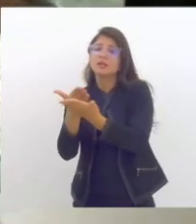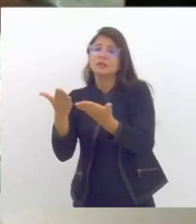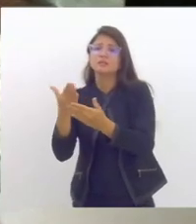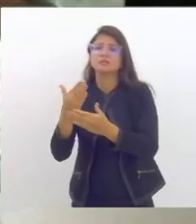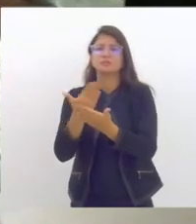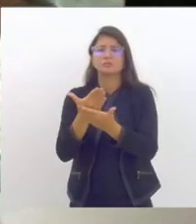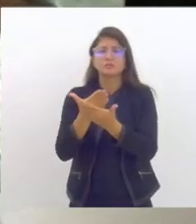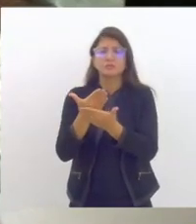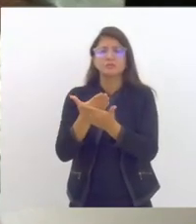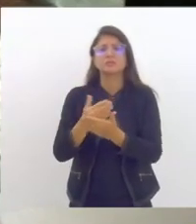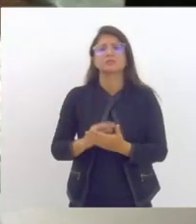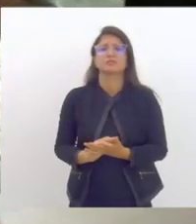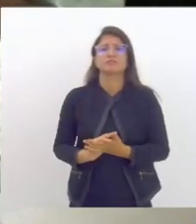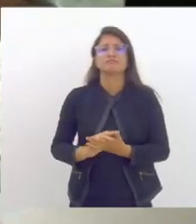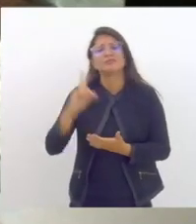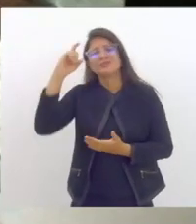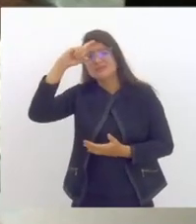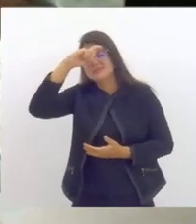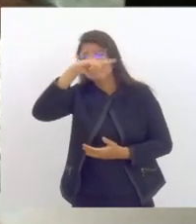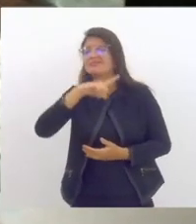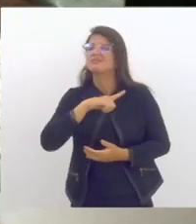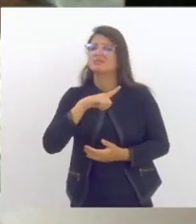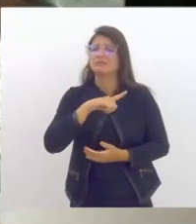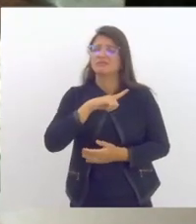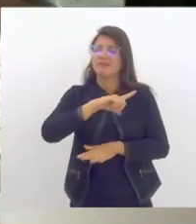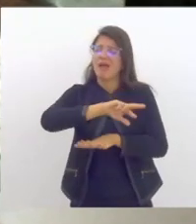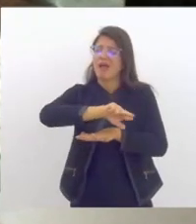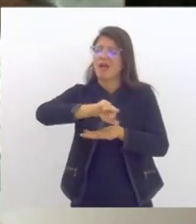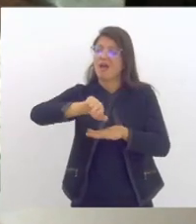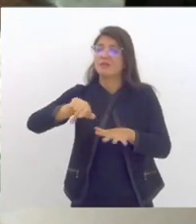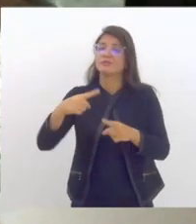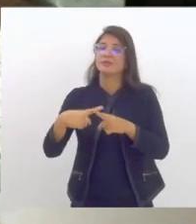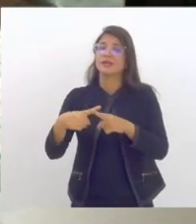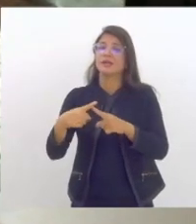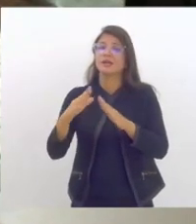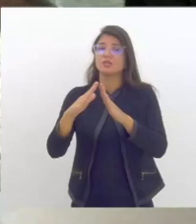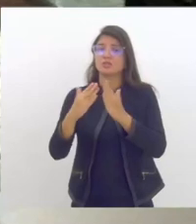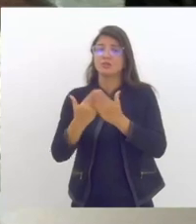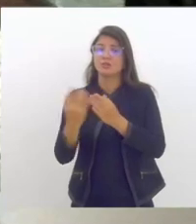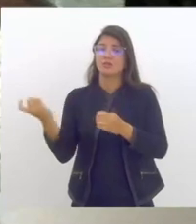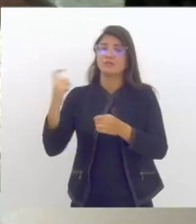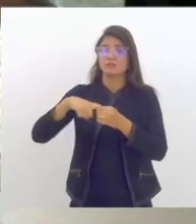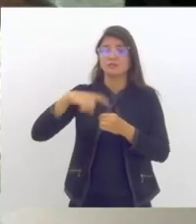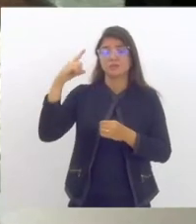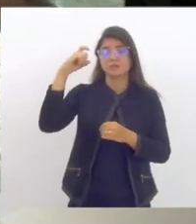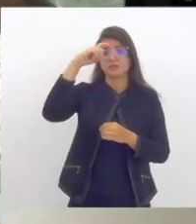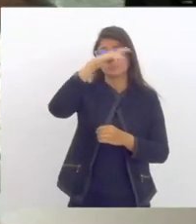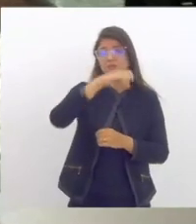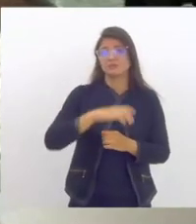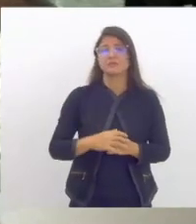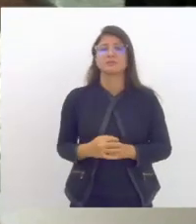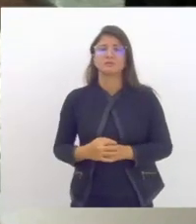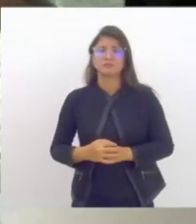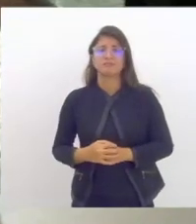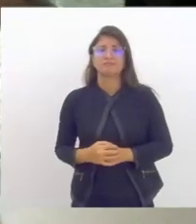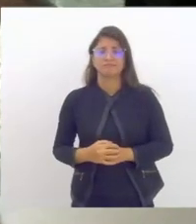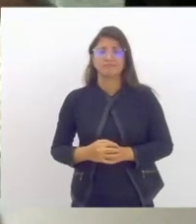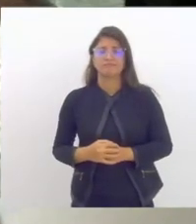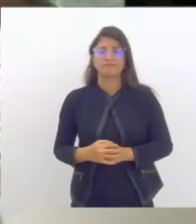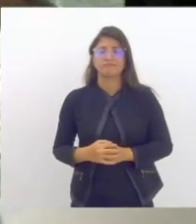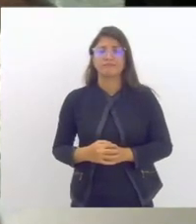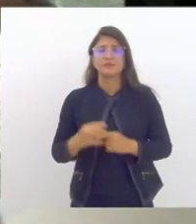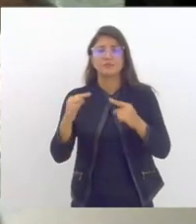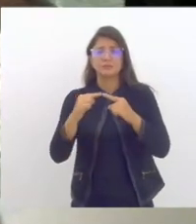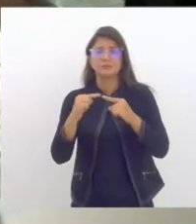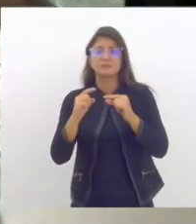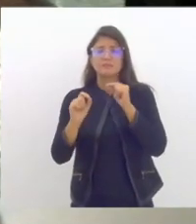em todas as dificuldades que tem sido voltar ao ensino presencial e ao que tange o tempo